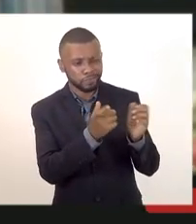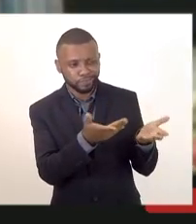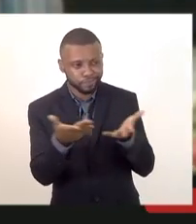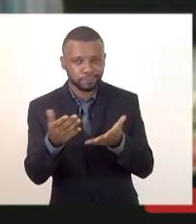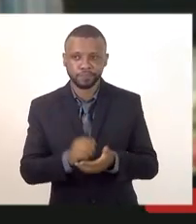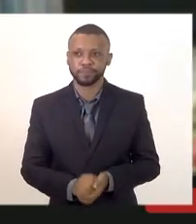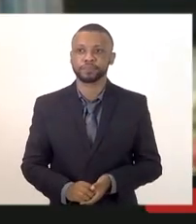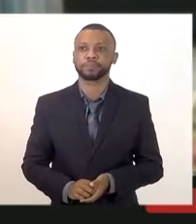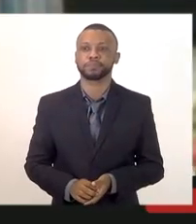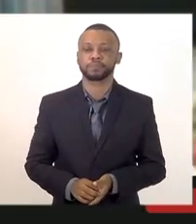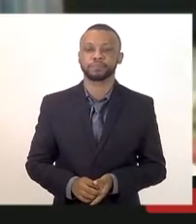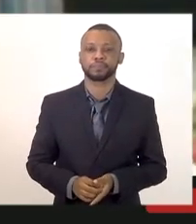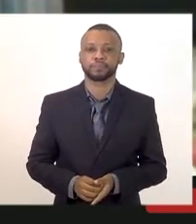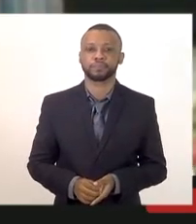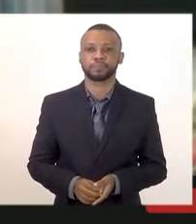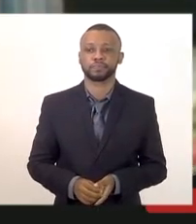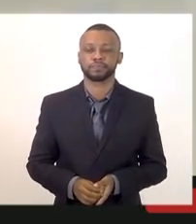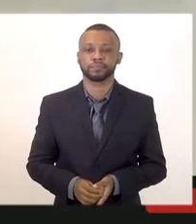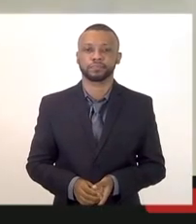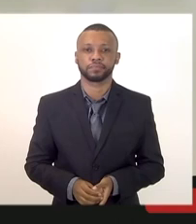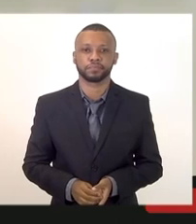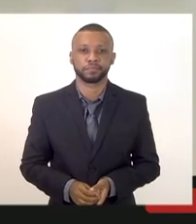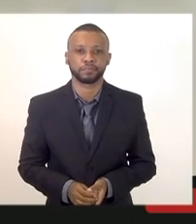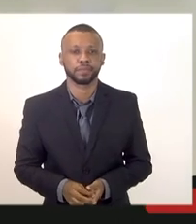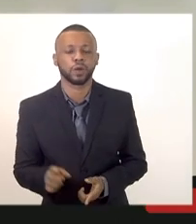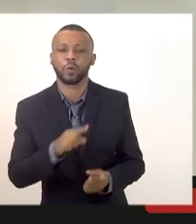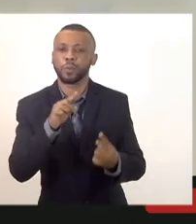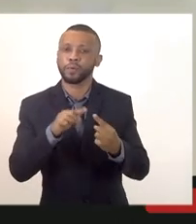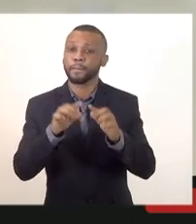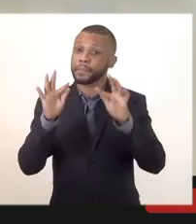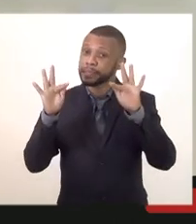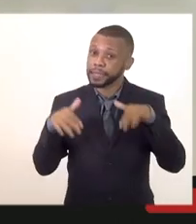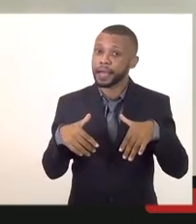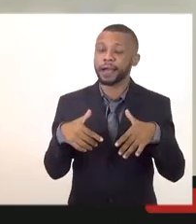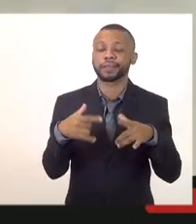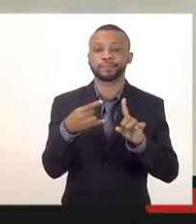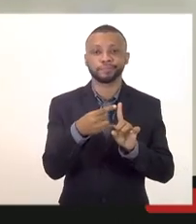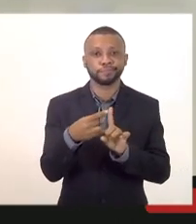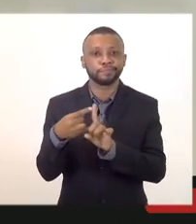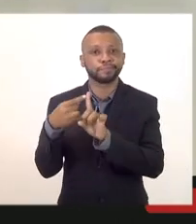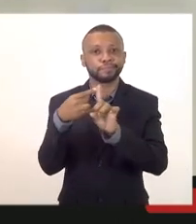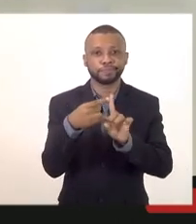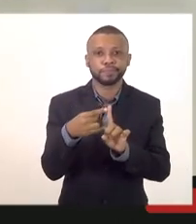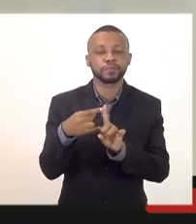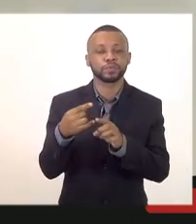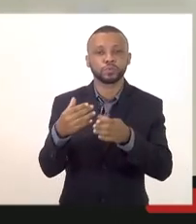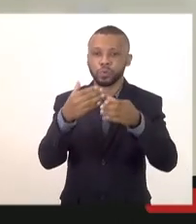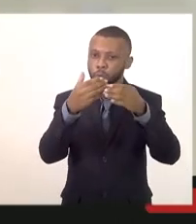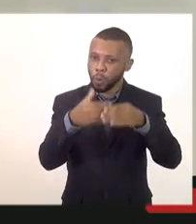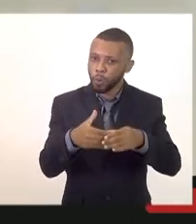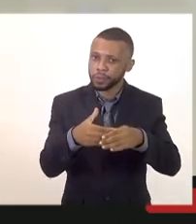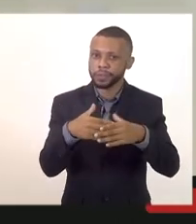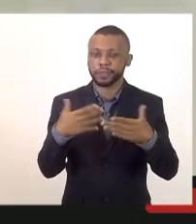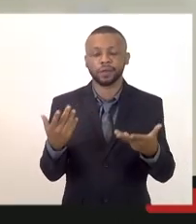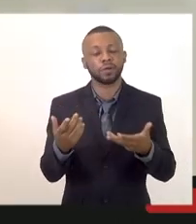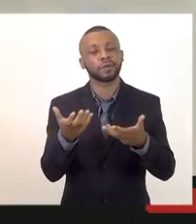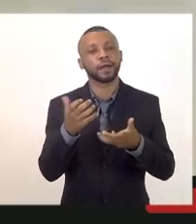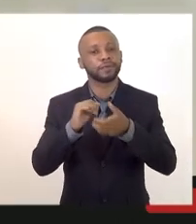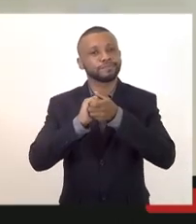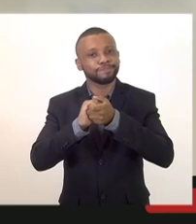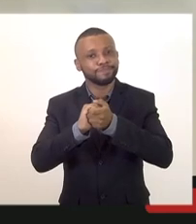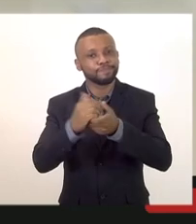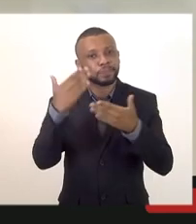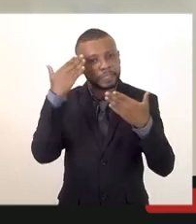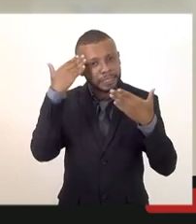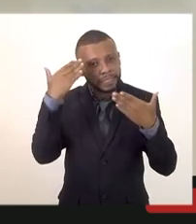encerrar aqui a participação dos concursados Plínio te cumprimentar agradecer também